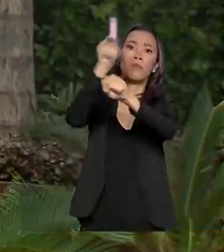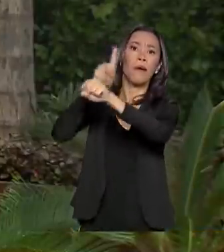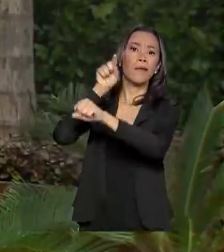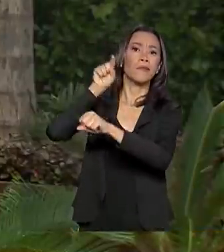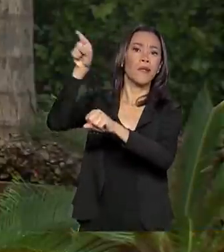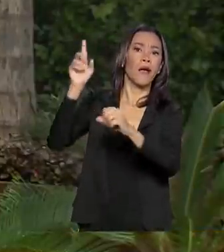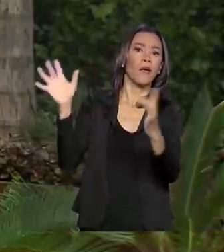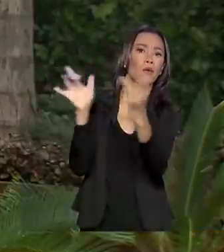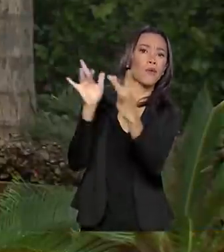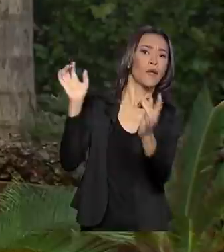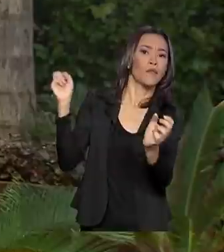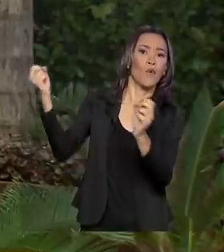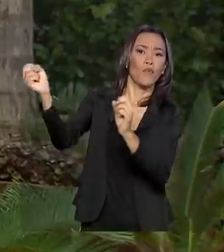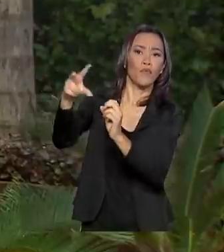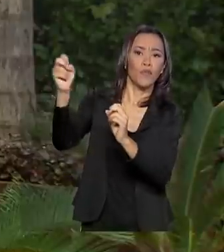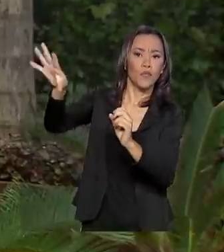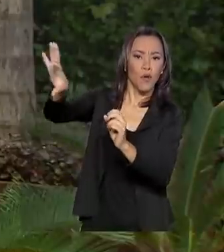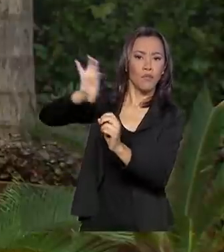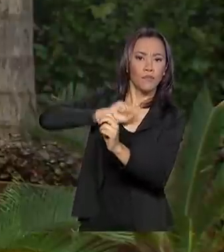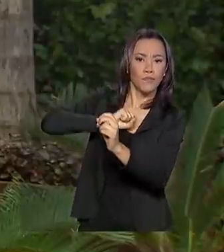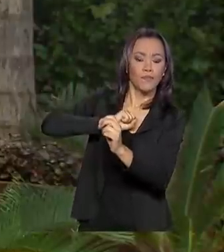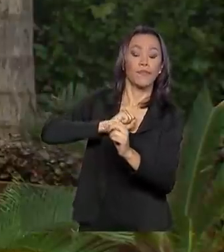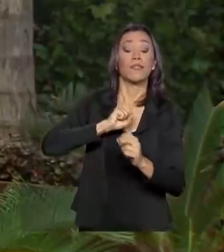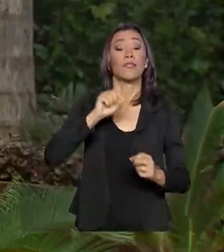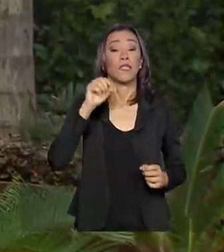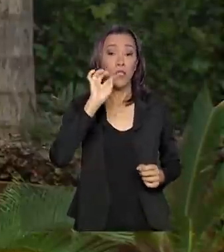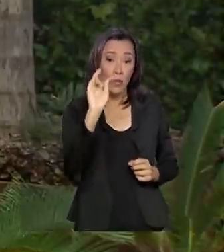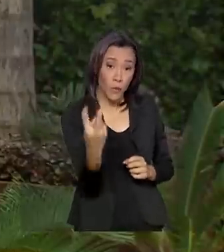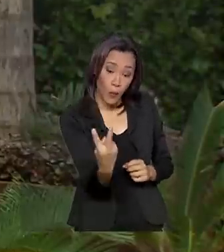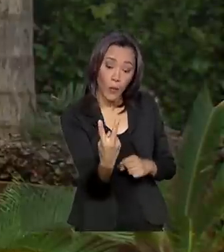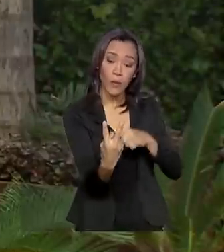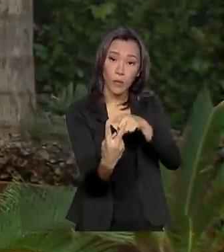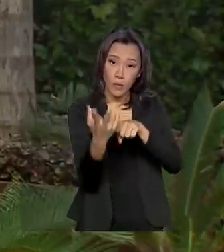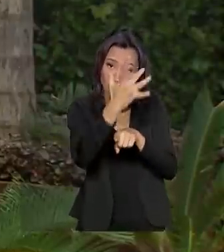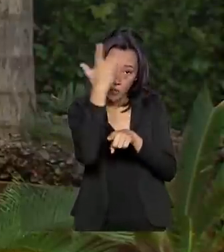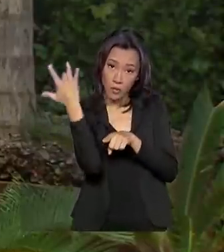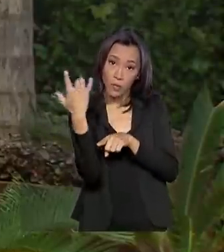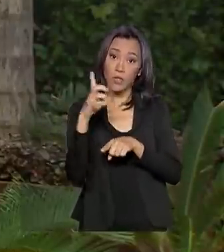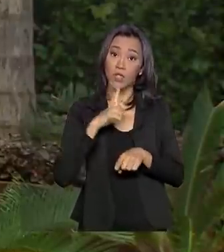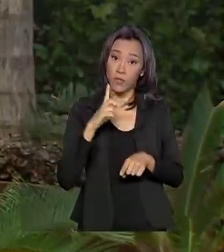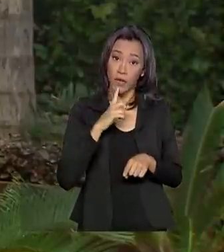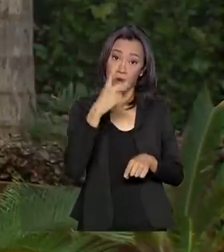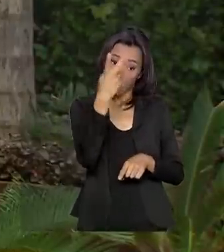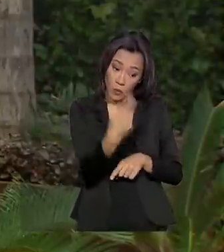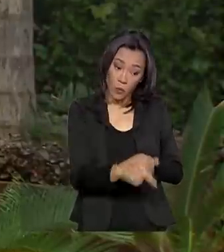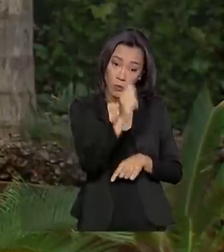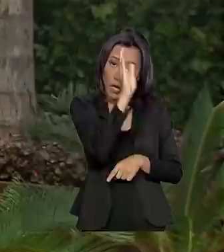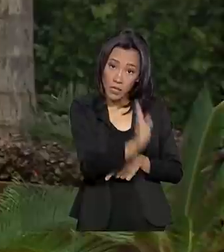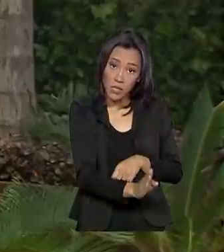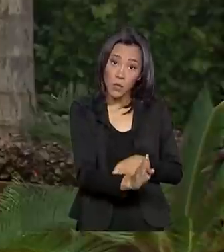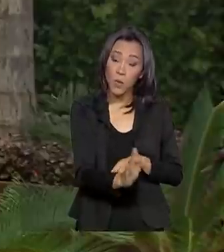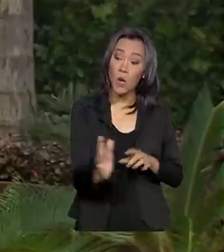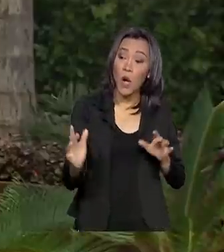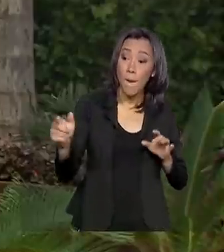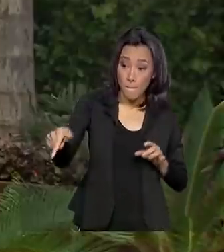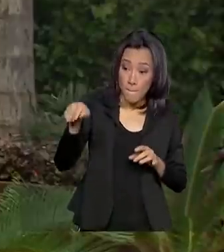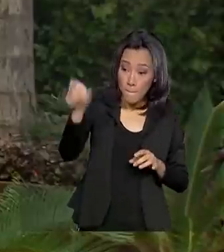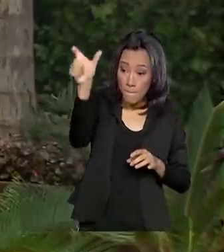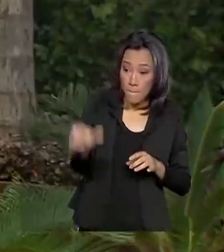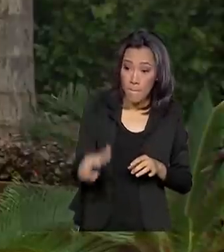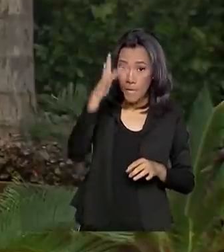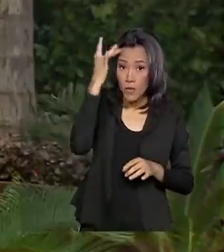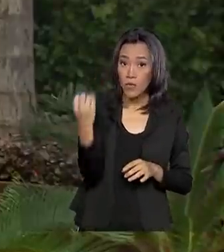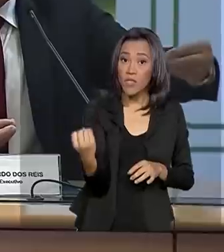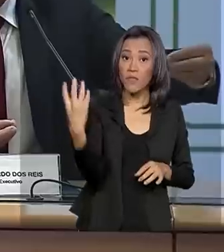o vírus. Dois casos são de pacientes que tiveram contato aqui no Brasil com pessoas que viajaram